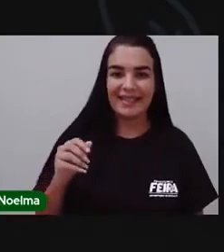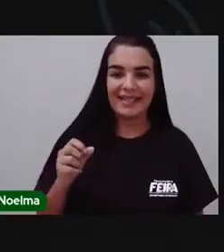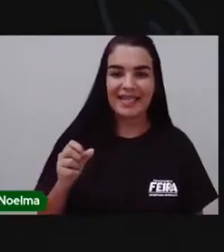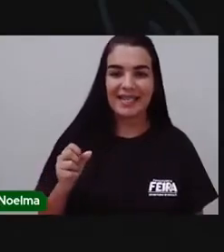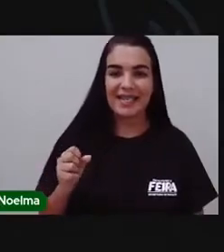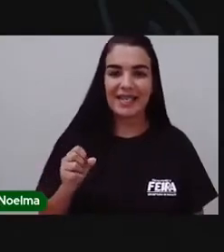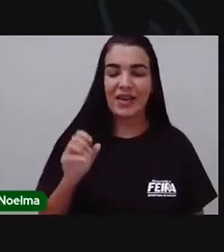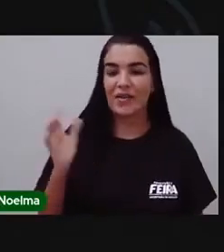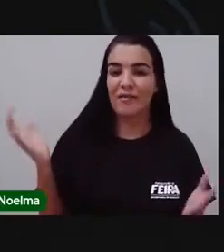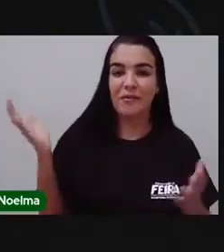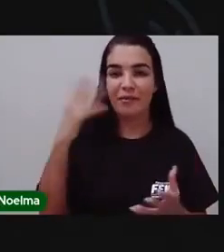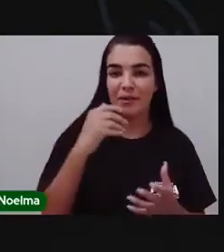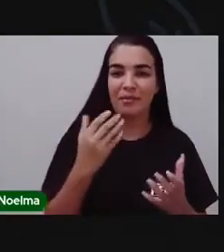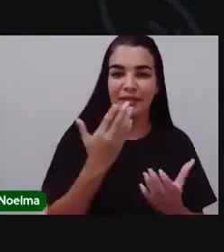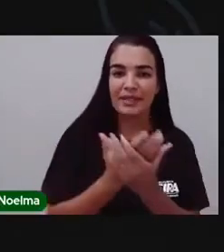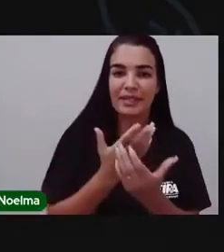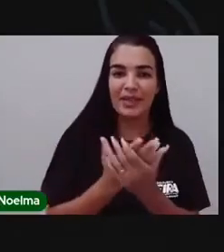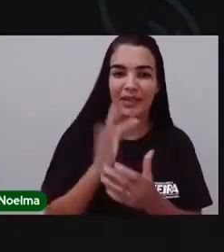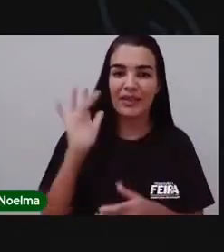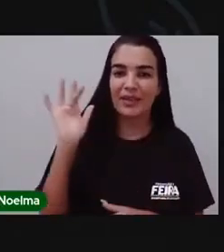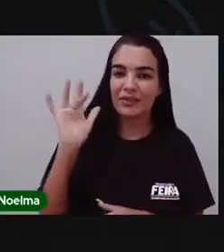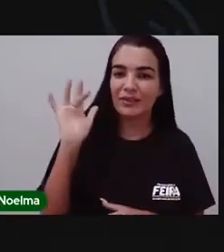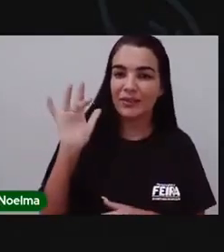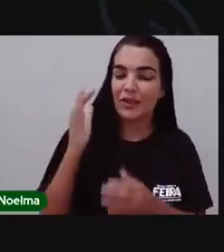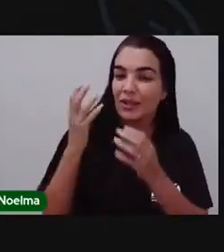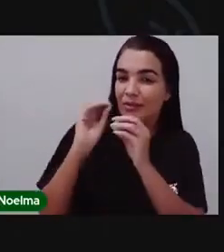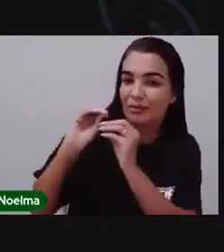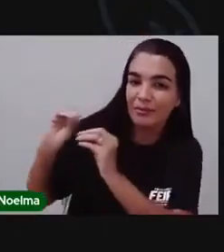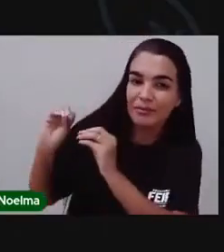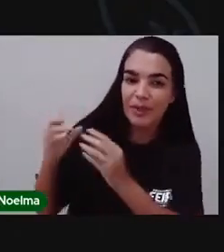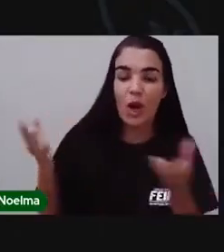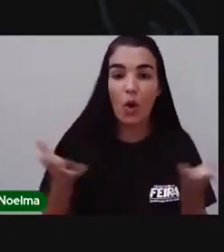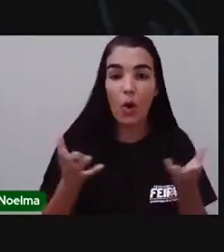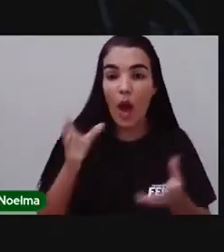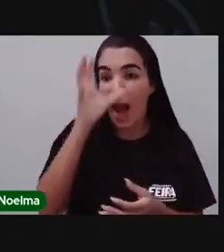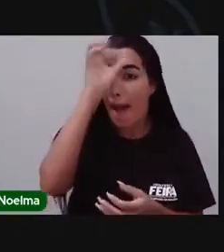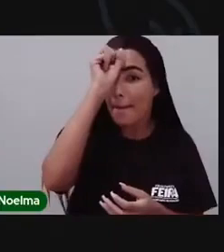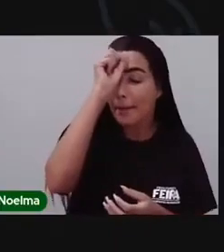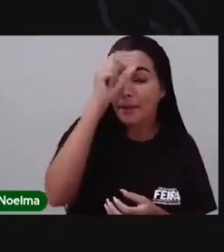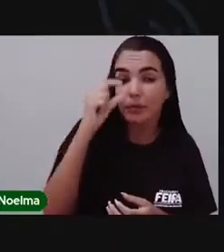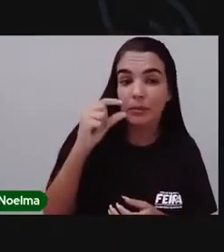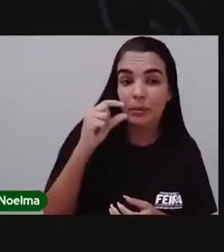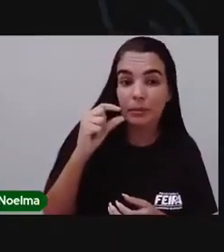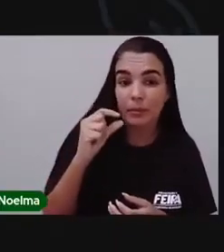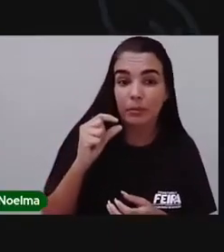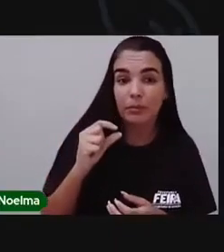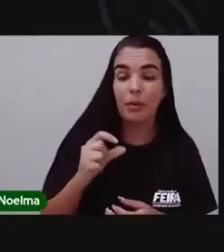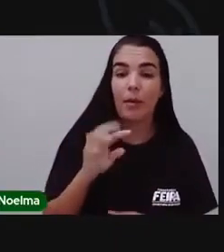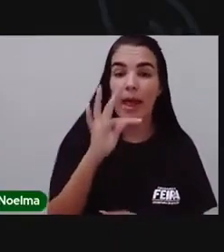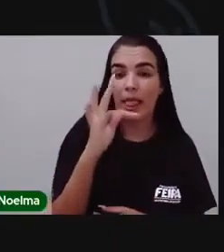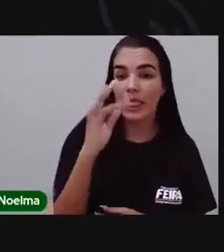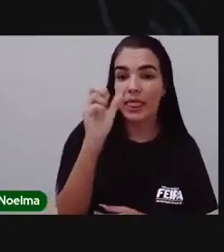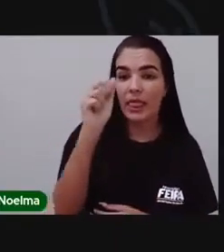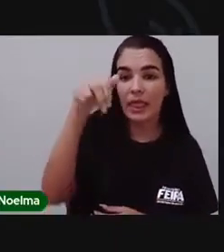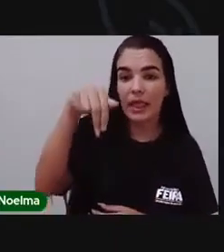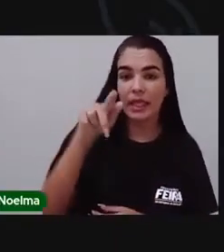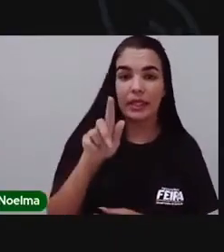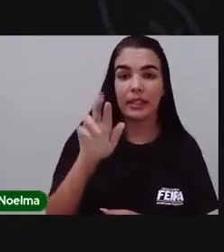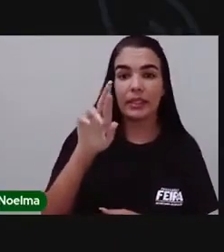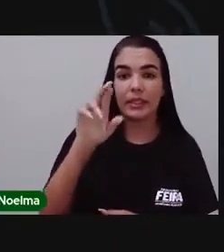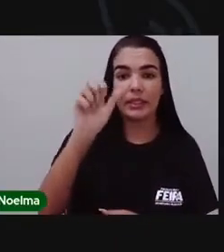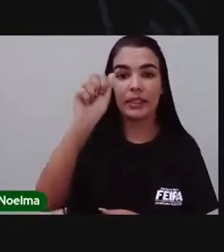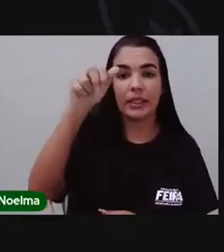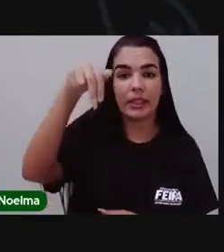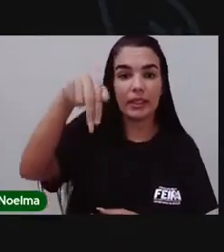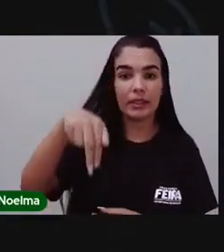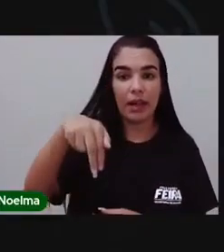Neste TikTok e vamos à aula. Hoje nós vamos aprender um pouquinho mais sobre o Tangram. E para isso, a Pro fez um